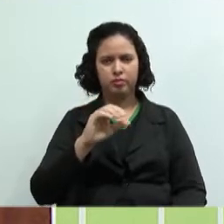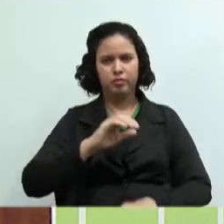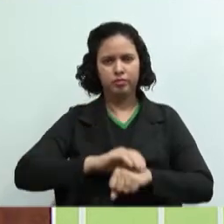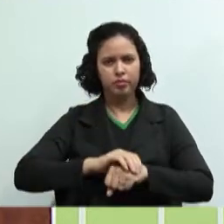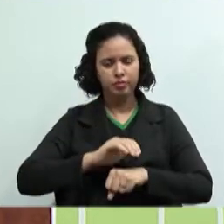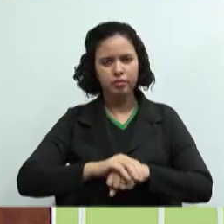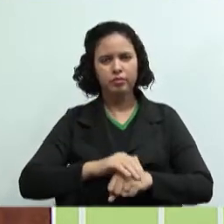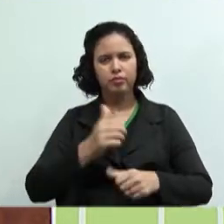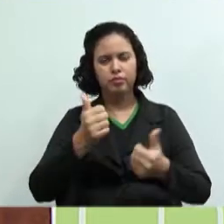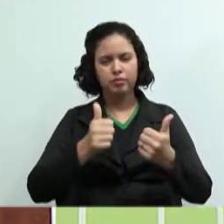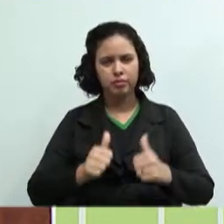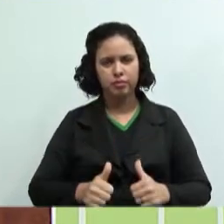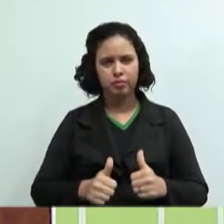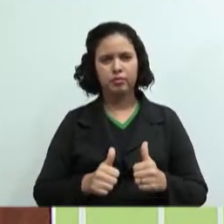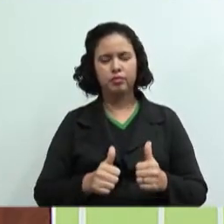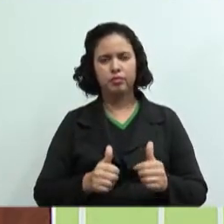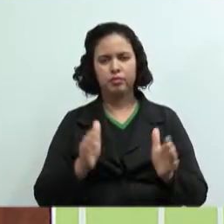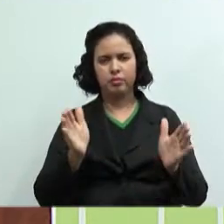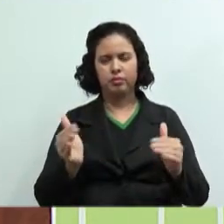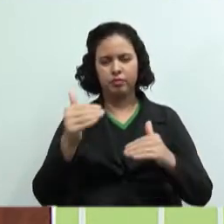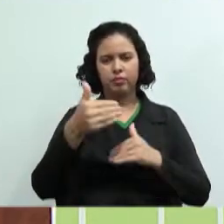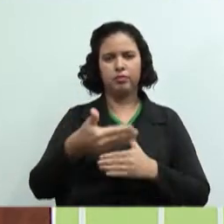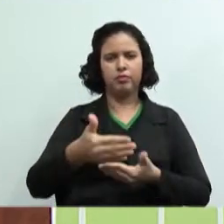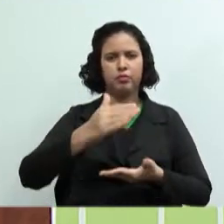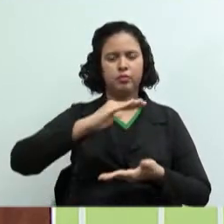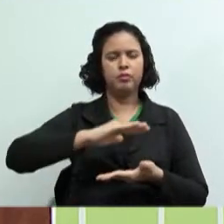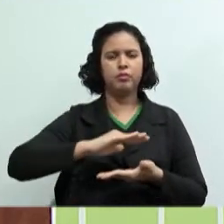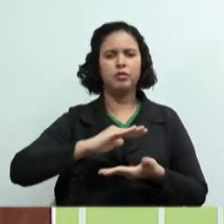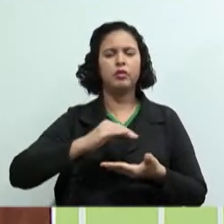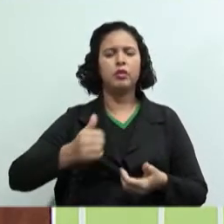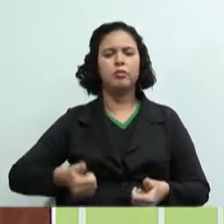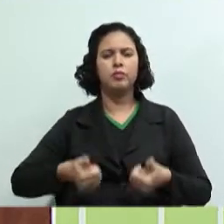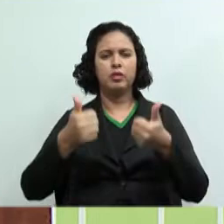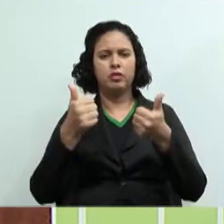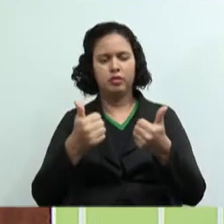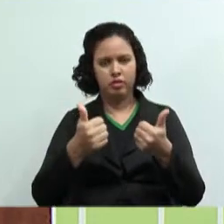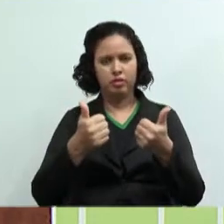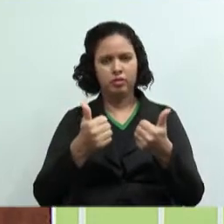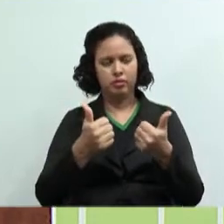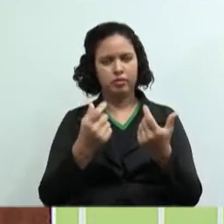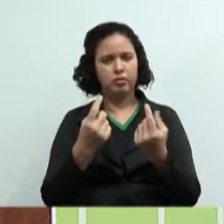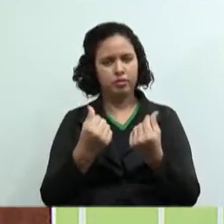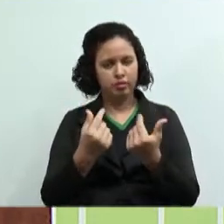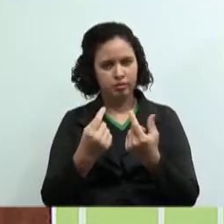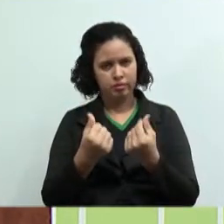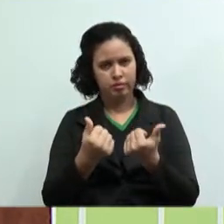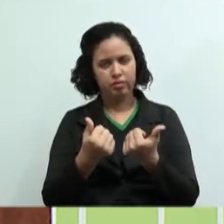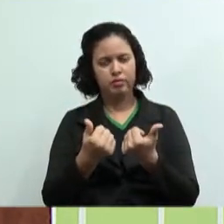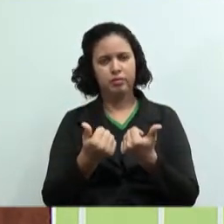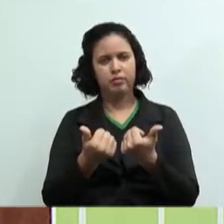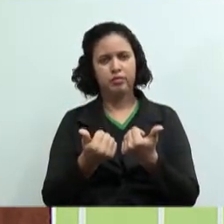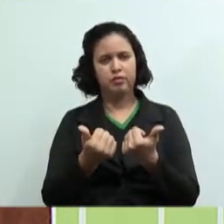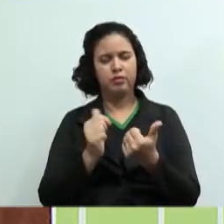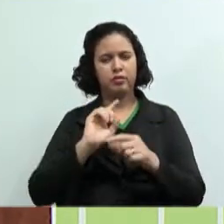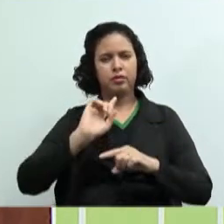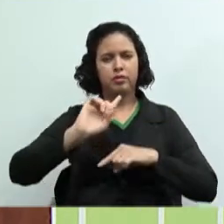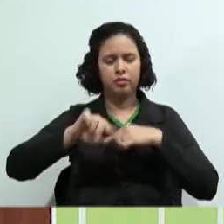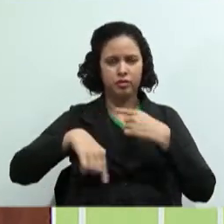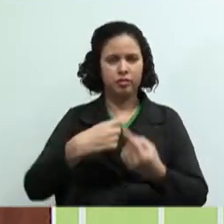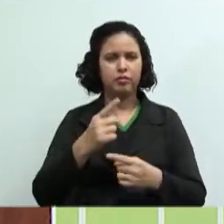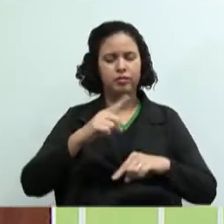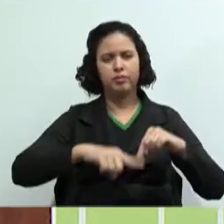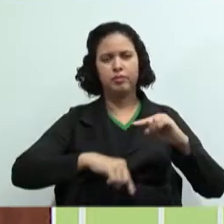custos de embalagem? O que será que a gente pode fazer para melhorar o ganho e a rentabilidade daquele produto?